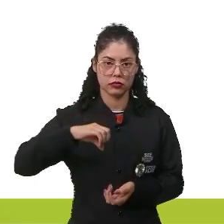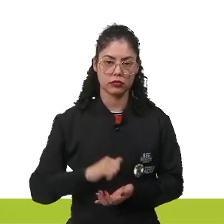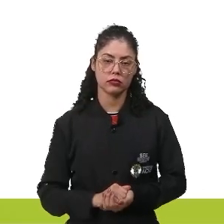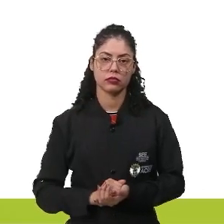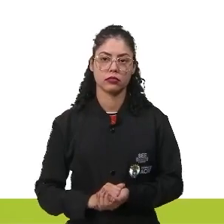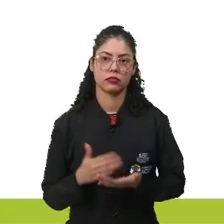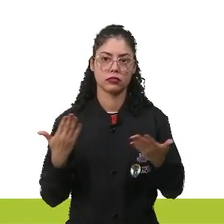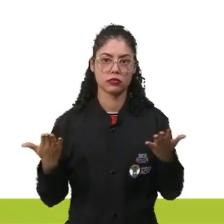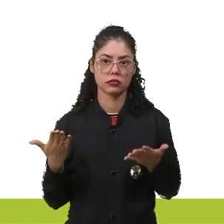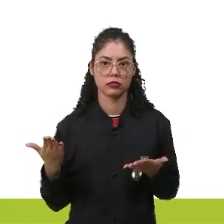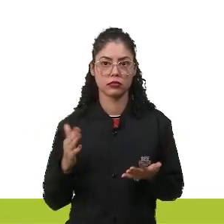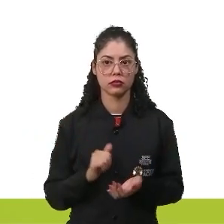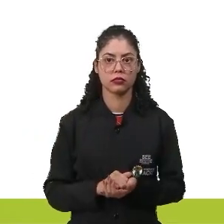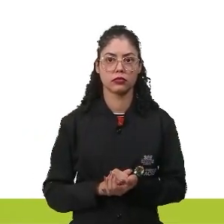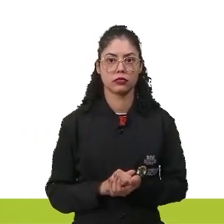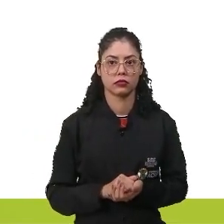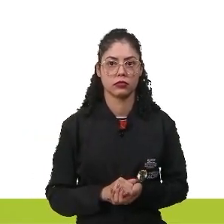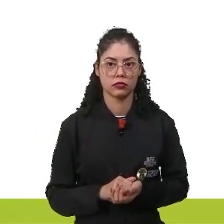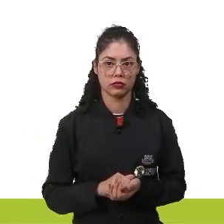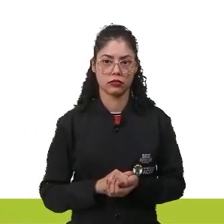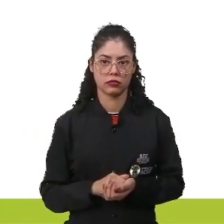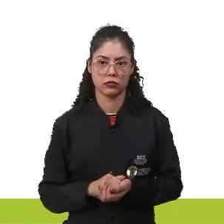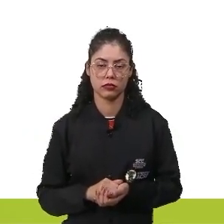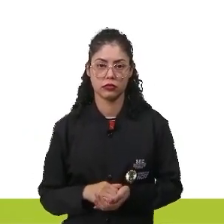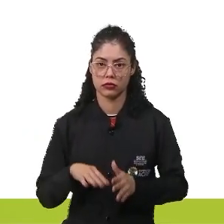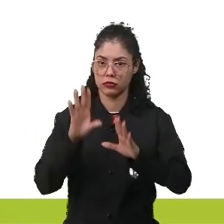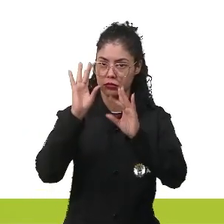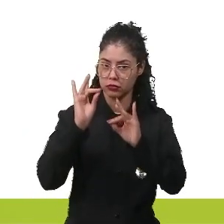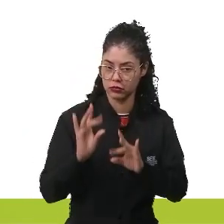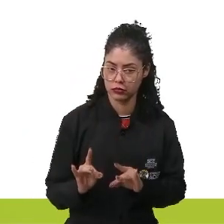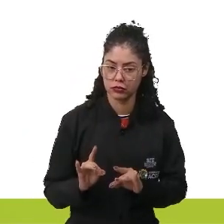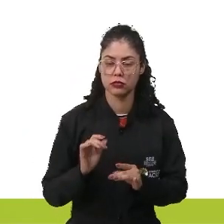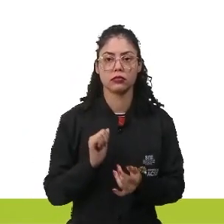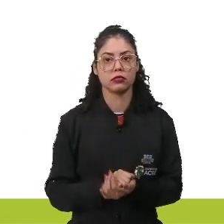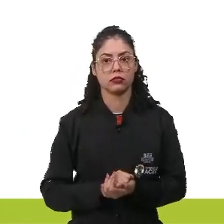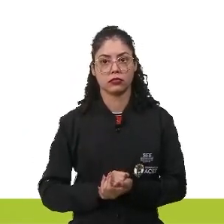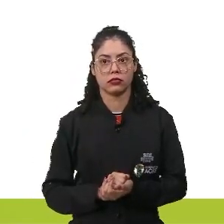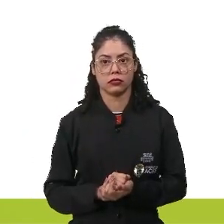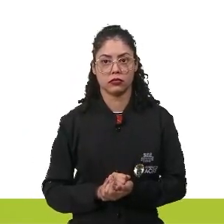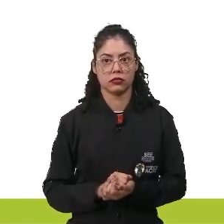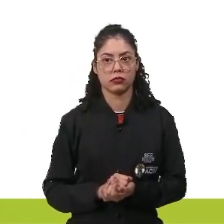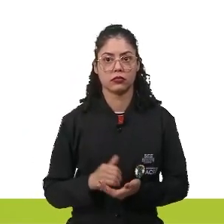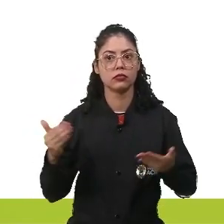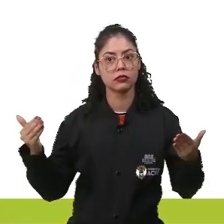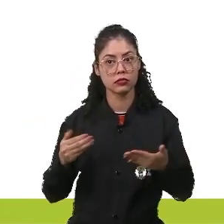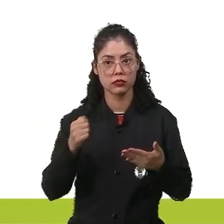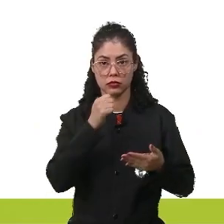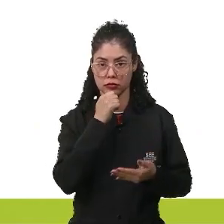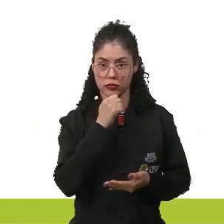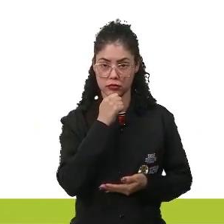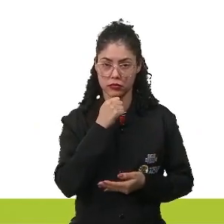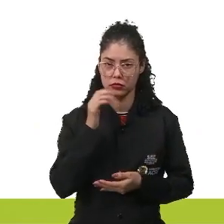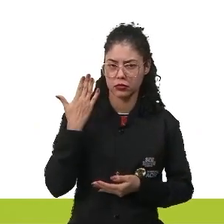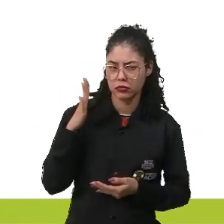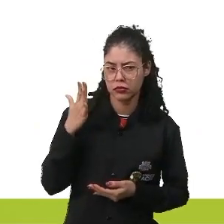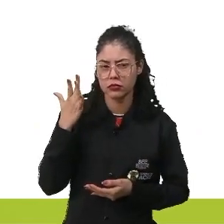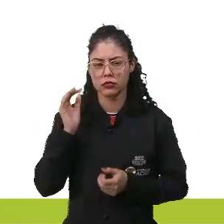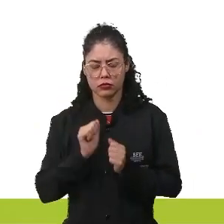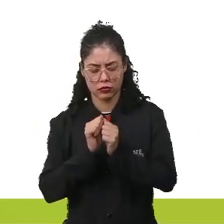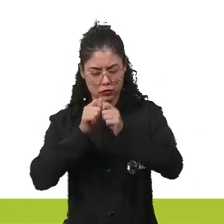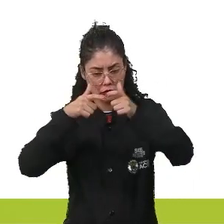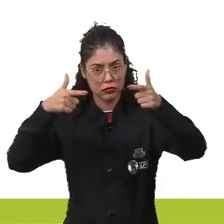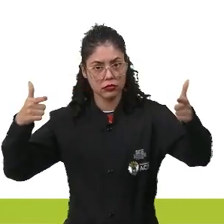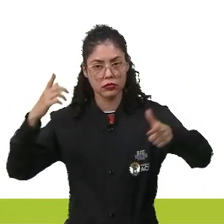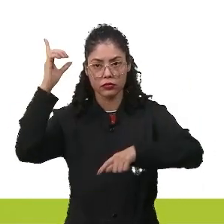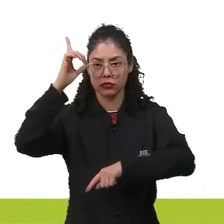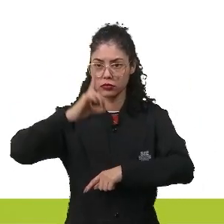Francesa. Então, ela traz como resquício para a gente da sociedade atual, essa noção, essa ampliação